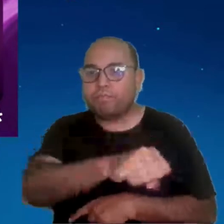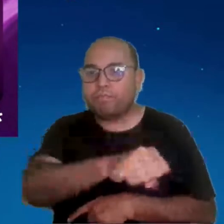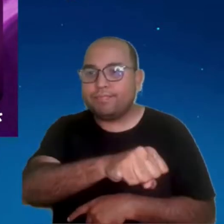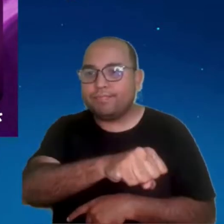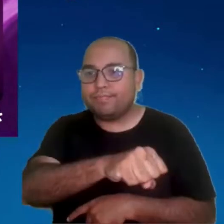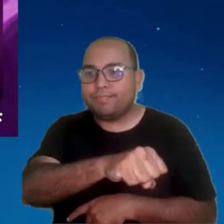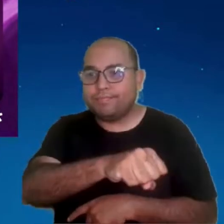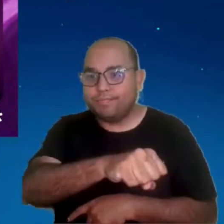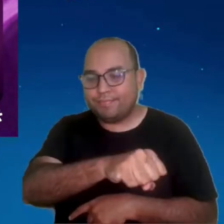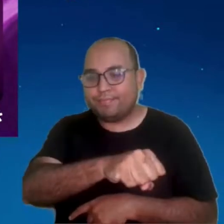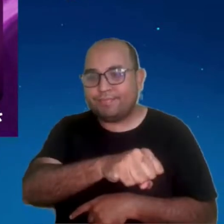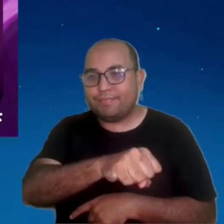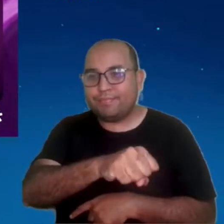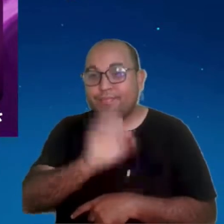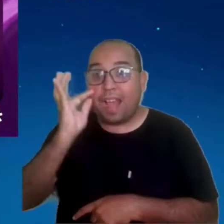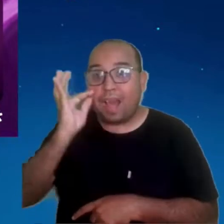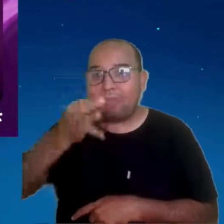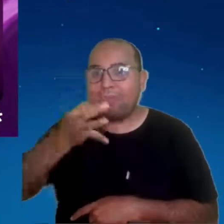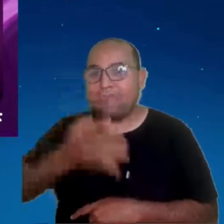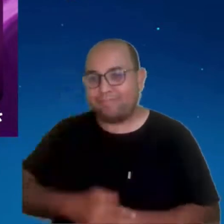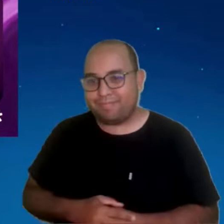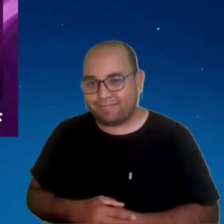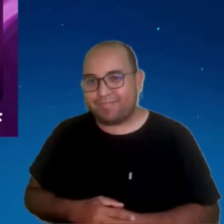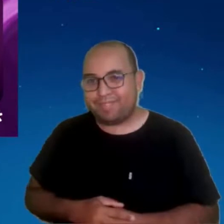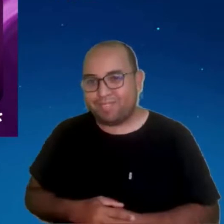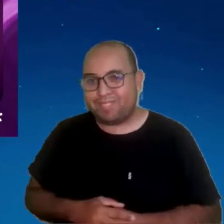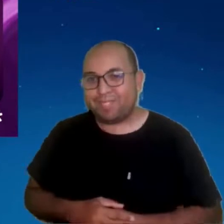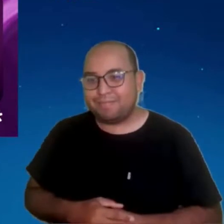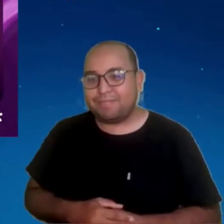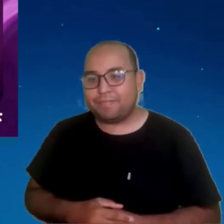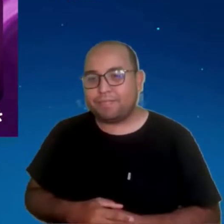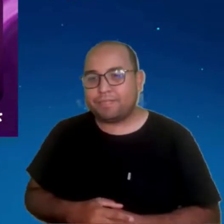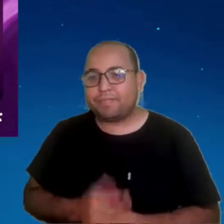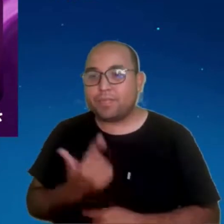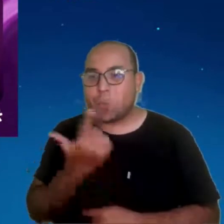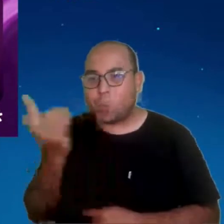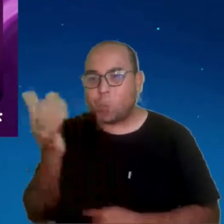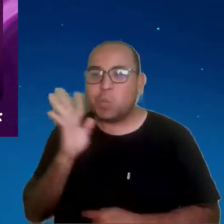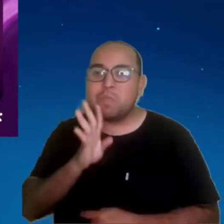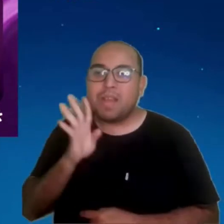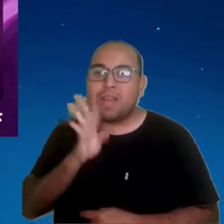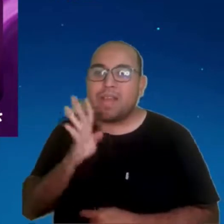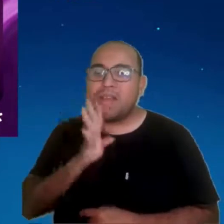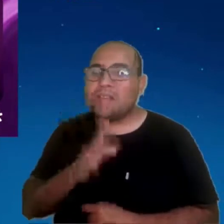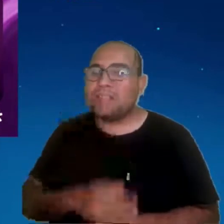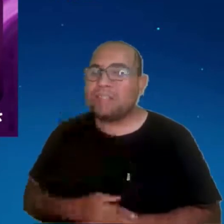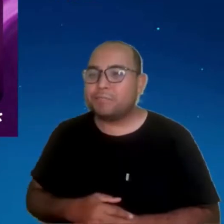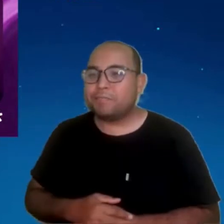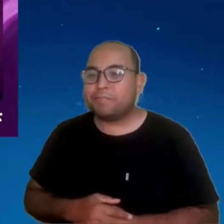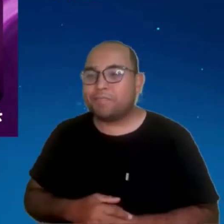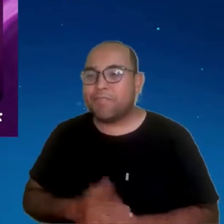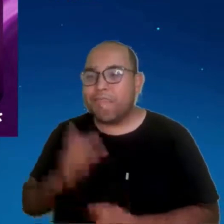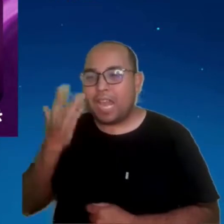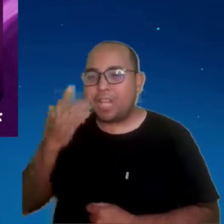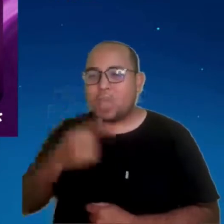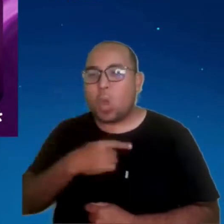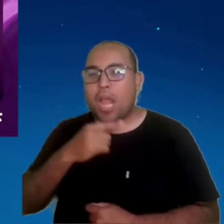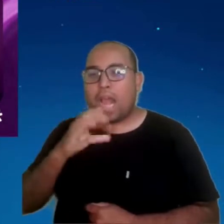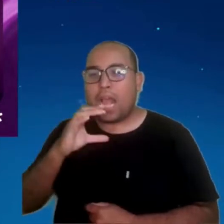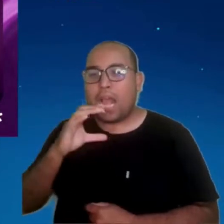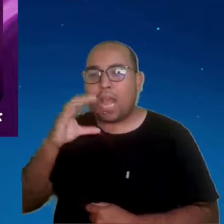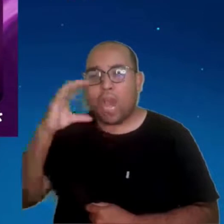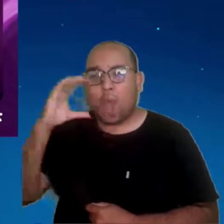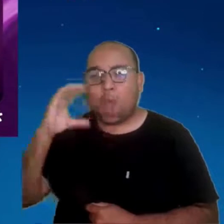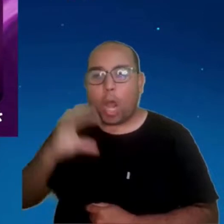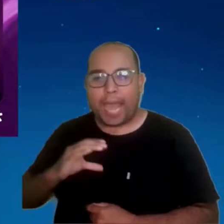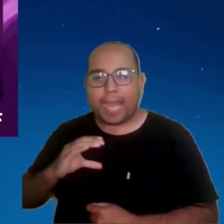em uma piscada de olhos. Tem outro caso bacana, se eu não me engano, acho que é na China, na Coreia, foi feito um teste.